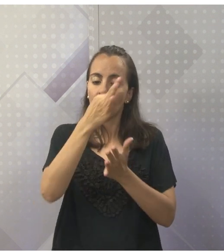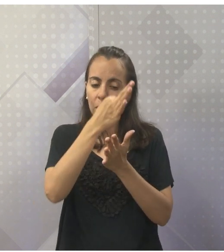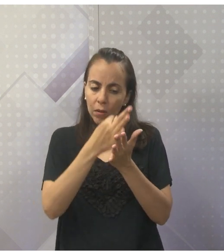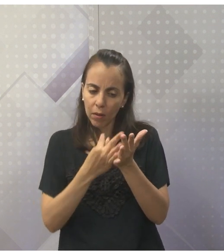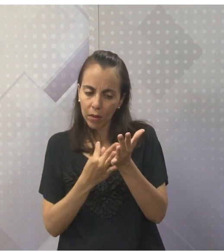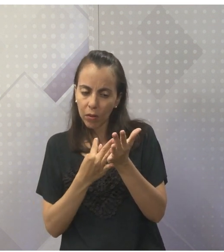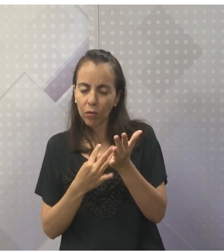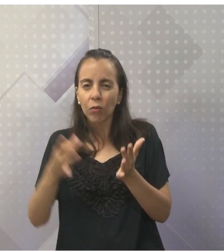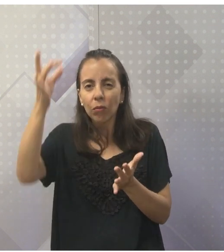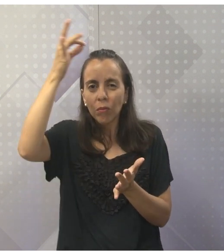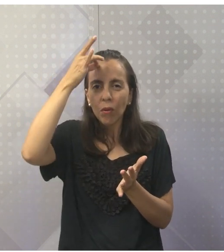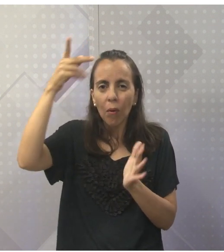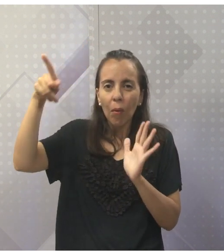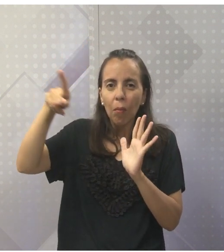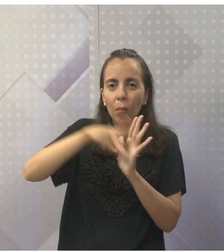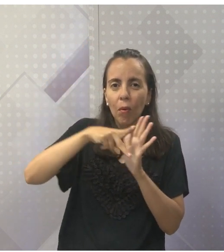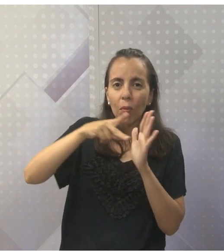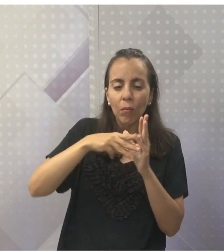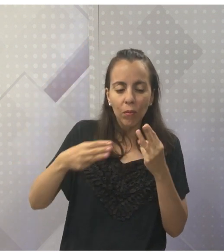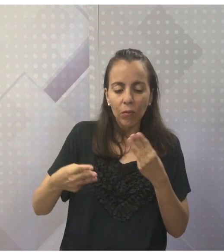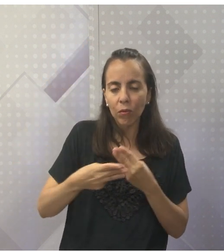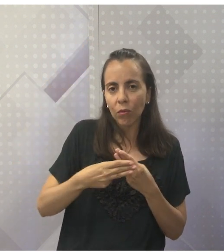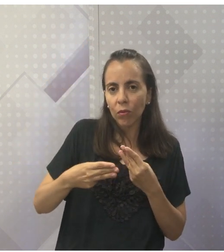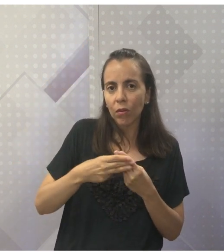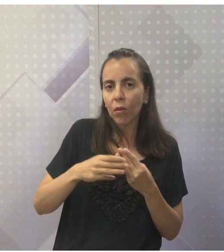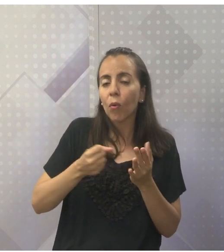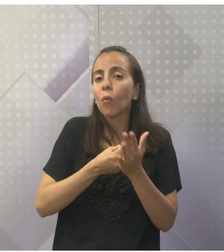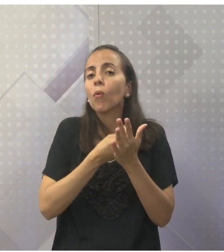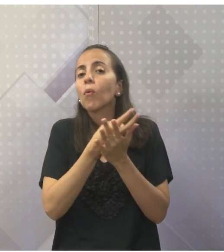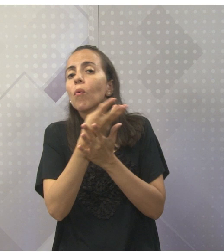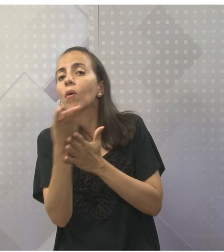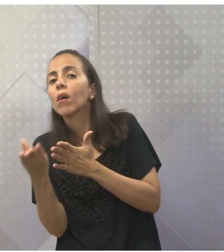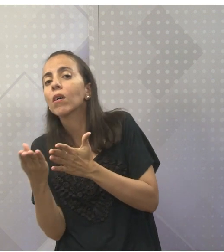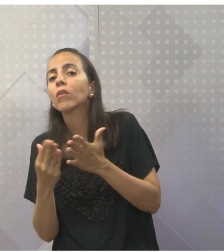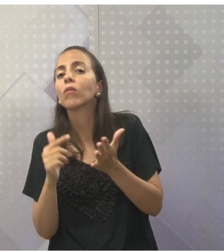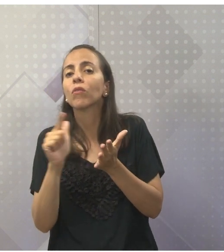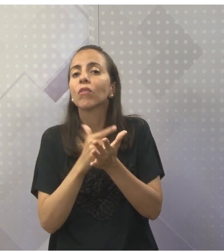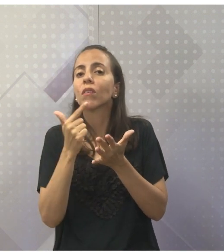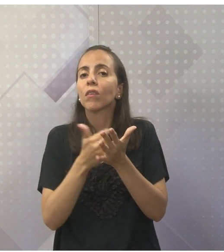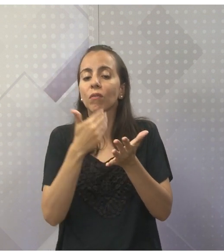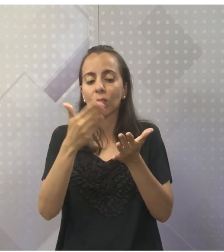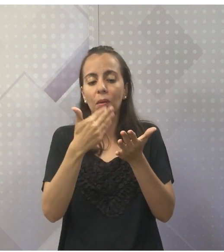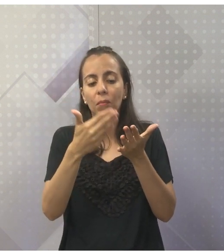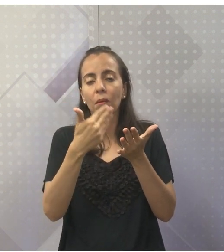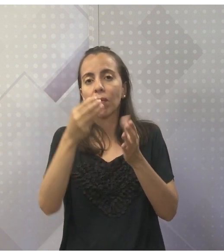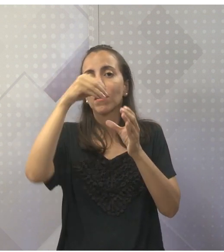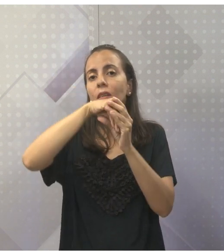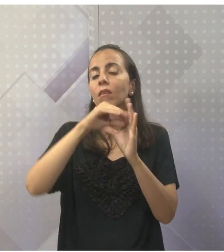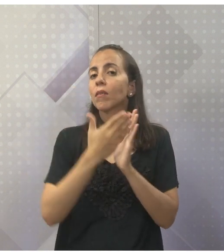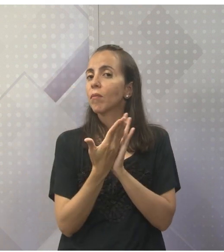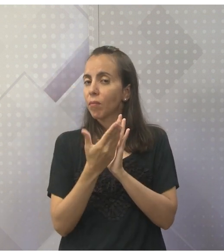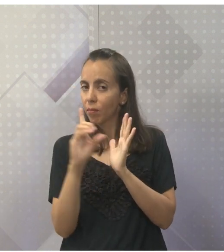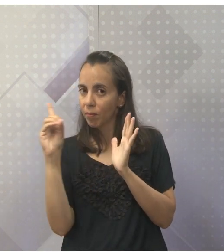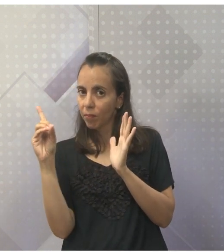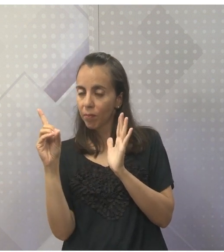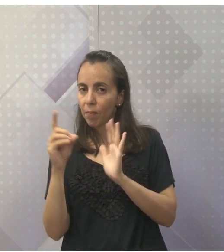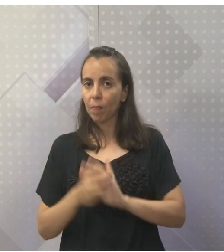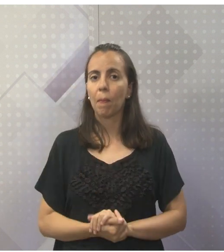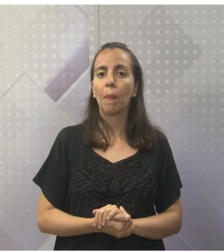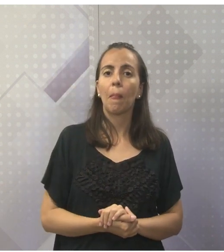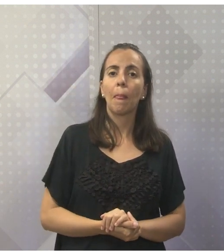judeus e por quantos livros ele é formado, certo? Você coloca aí. Quem é o profeta do